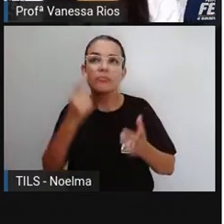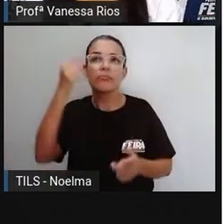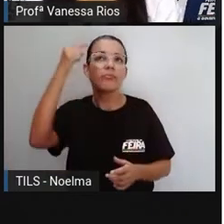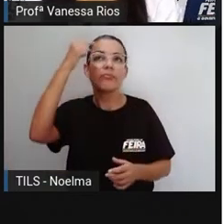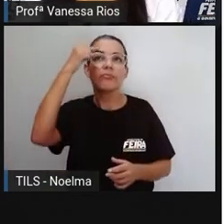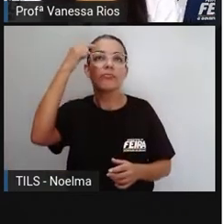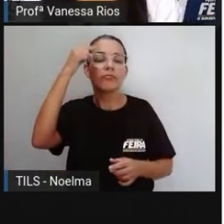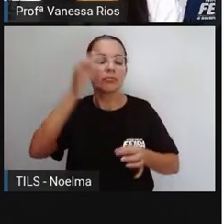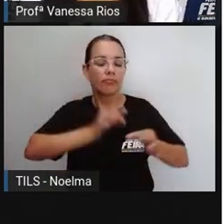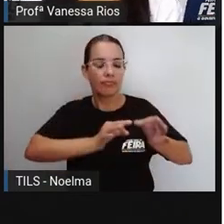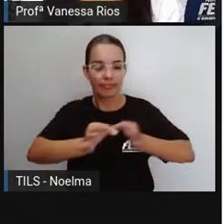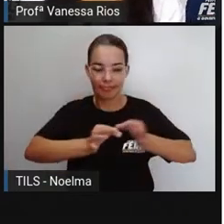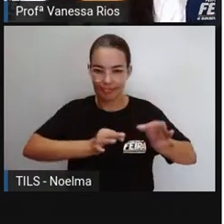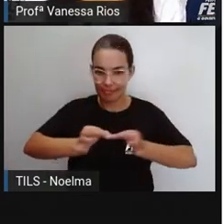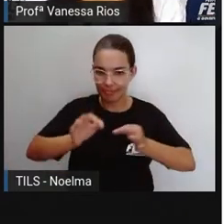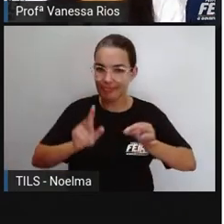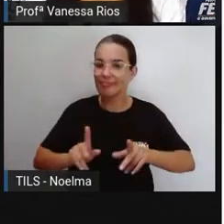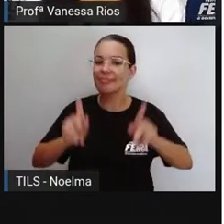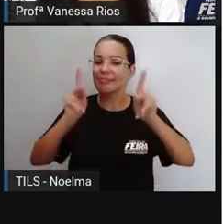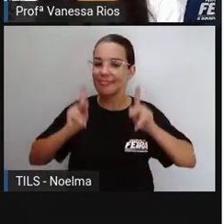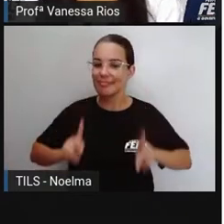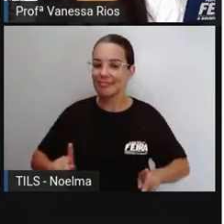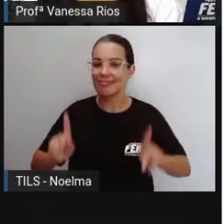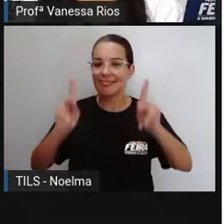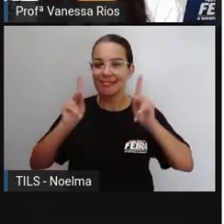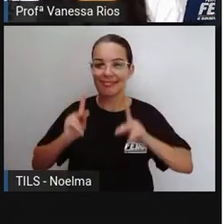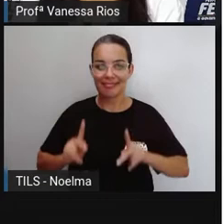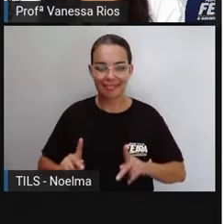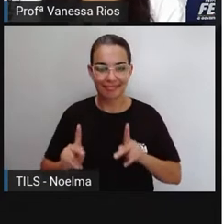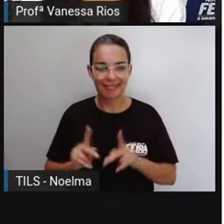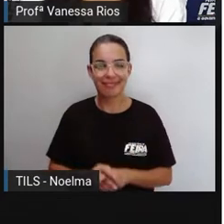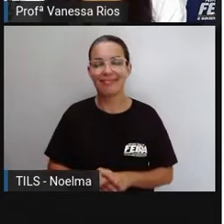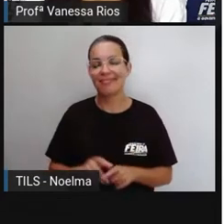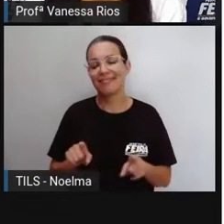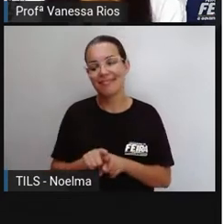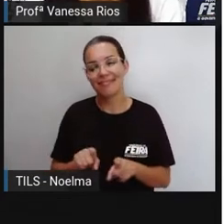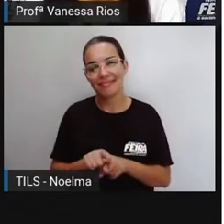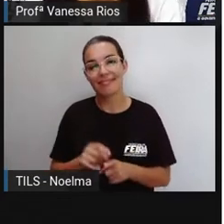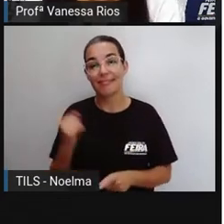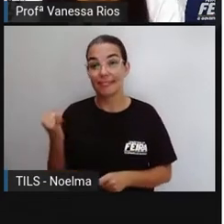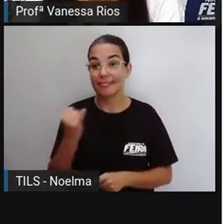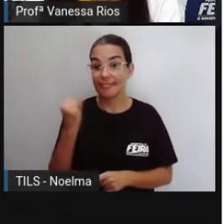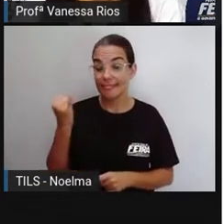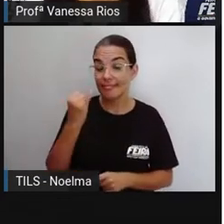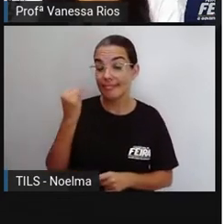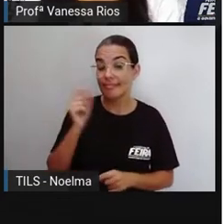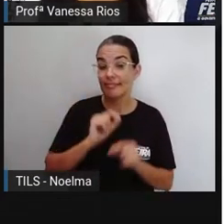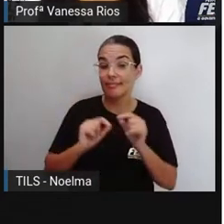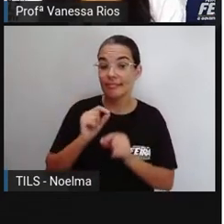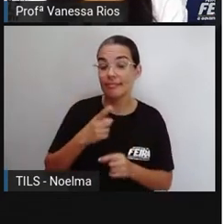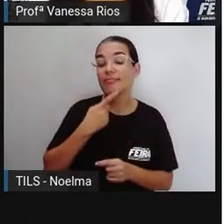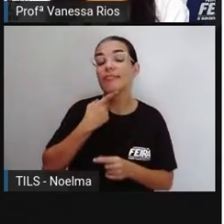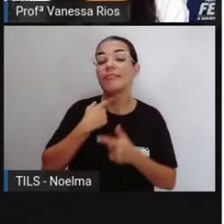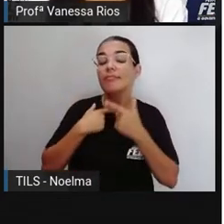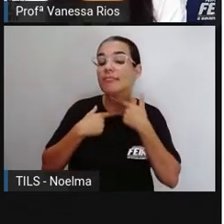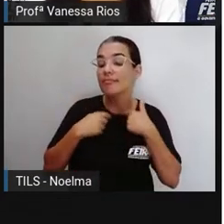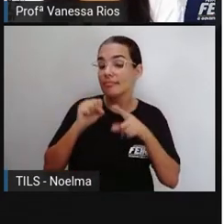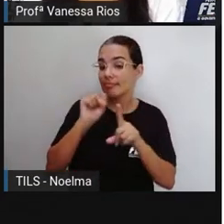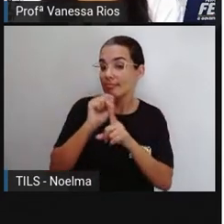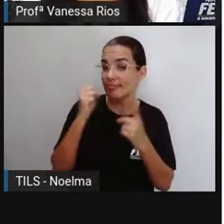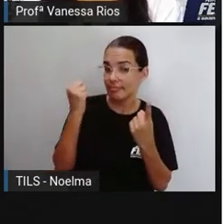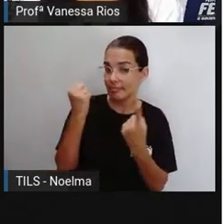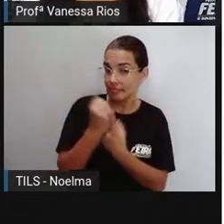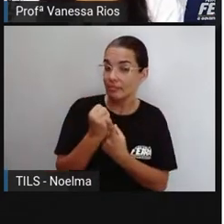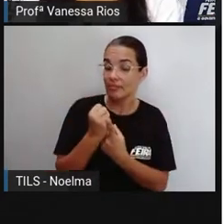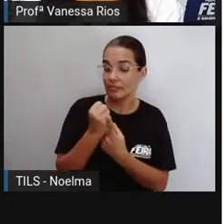em organização popular, quando a gente pensa em interesses de uma sociedade, porque a gente já observa que